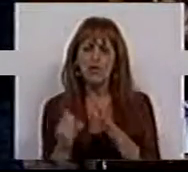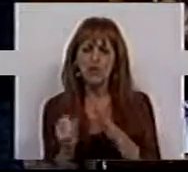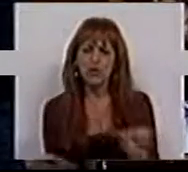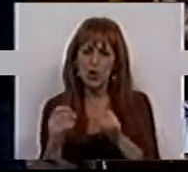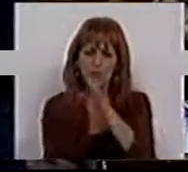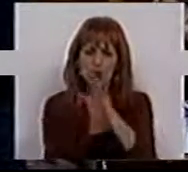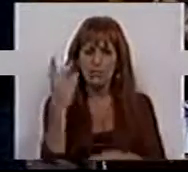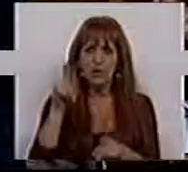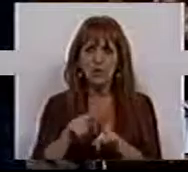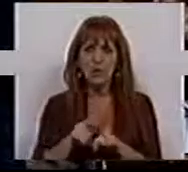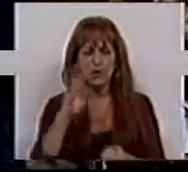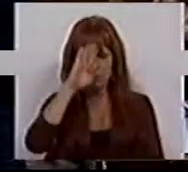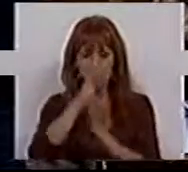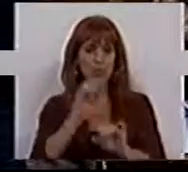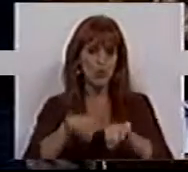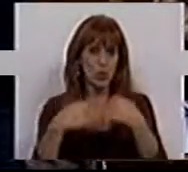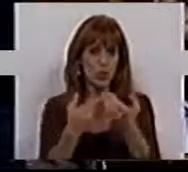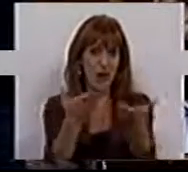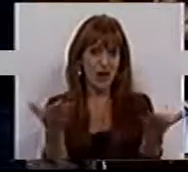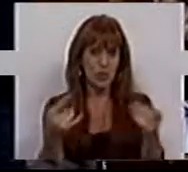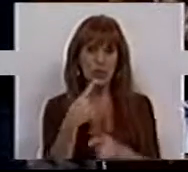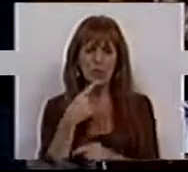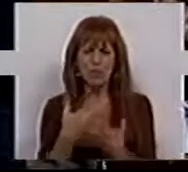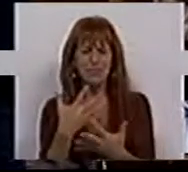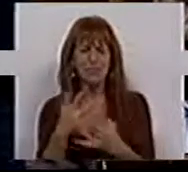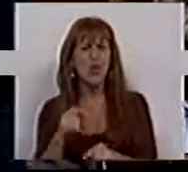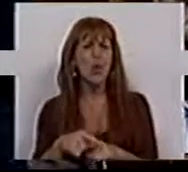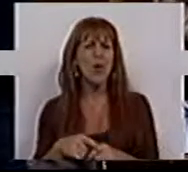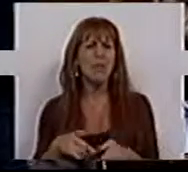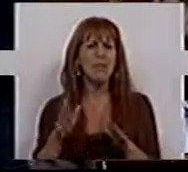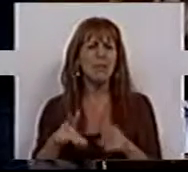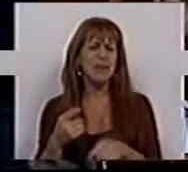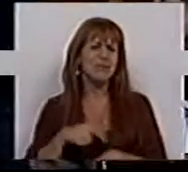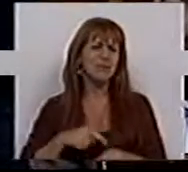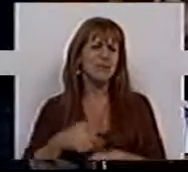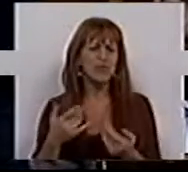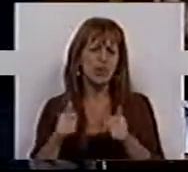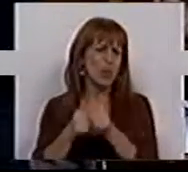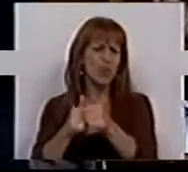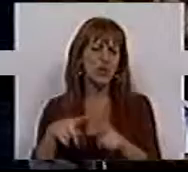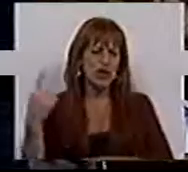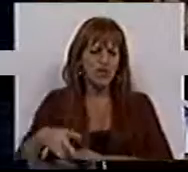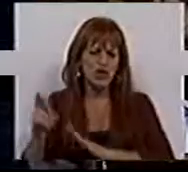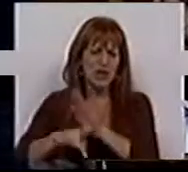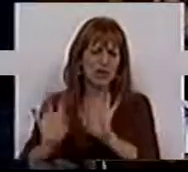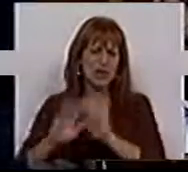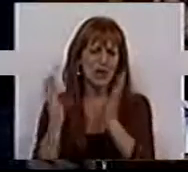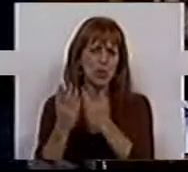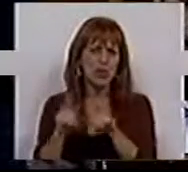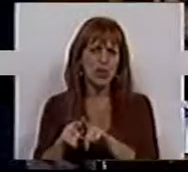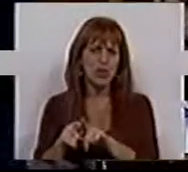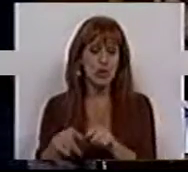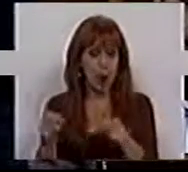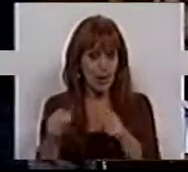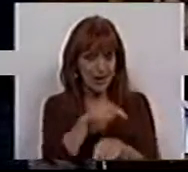fundos, como os do empreendedorismo social, é muito patente quando se dispensam temporariamente o cumprimento dos deveres do regime geral a